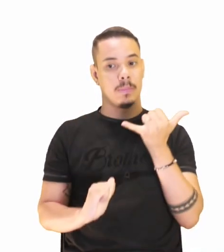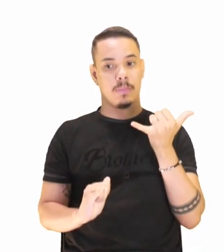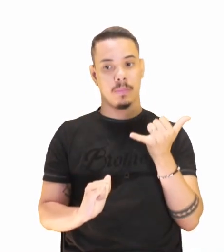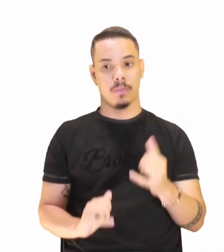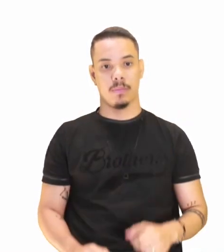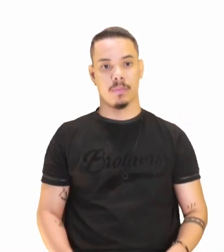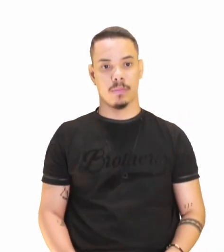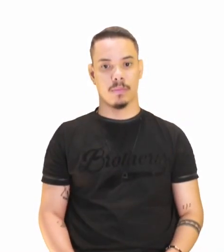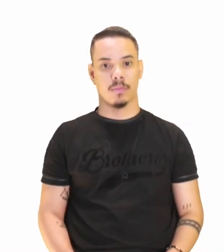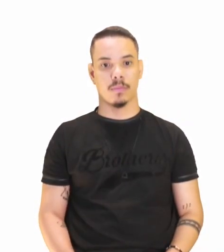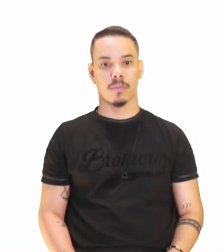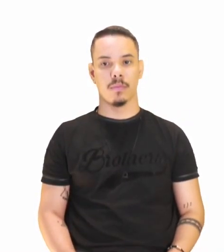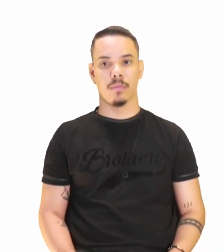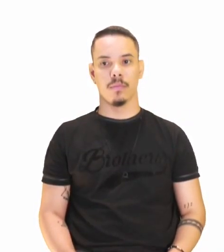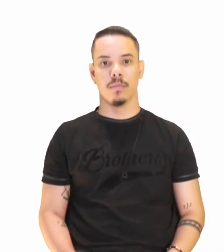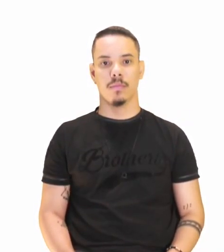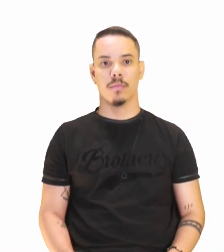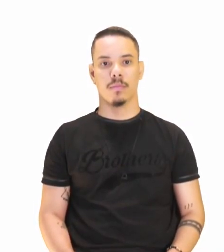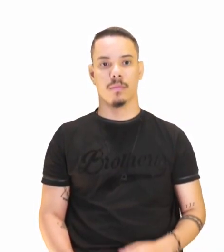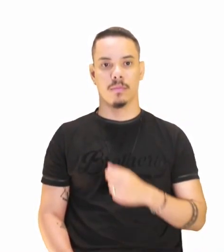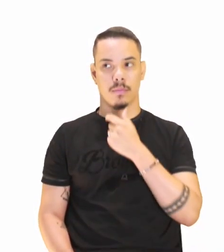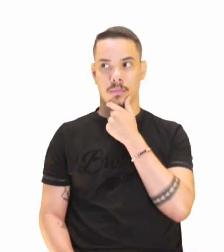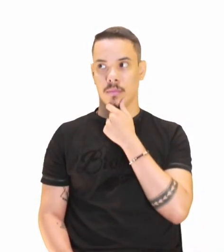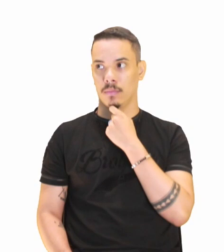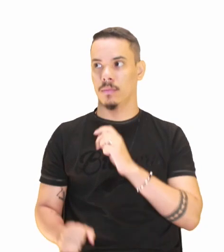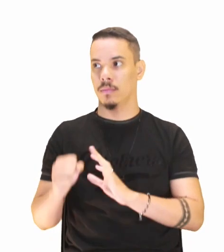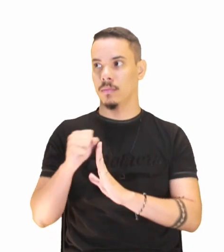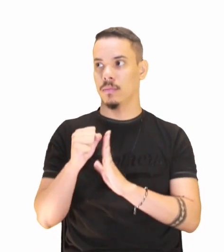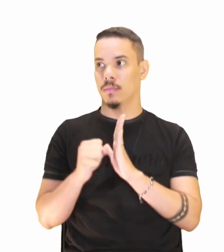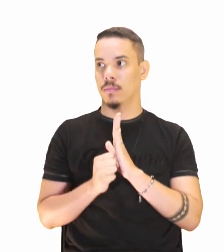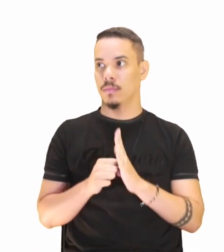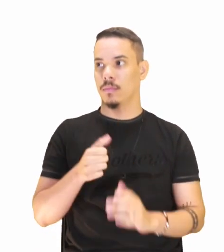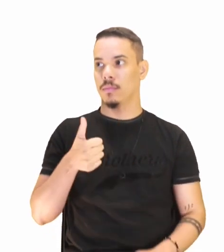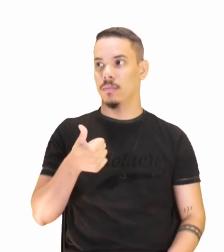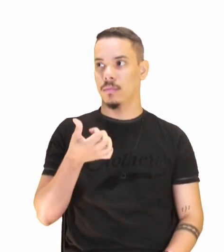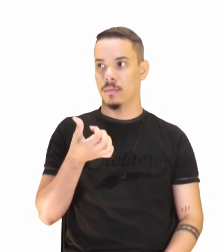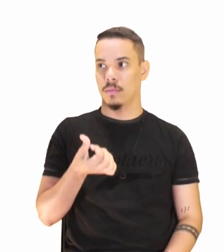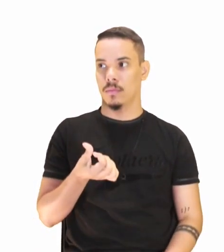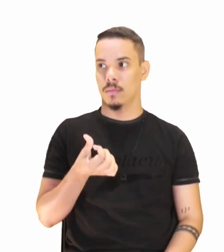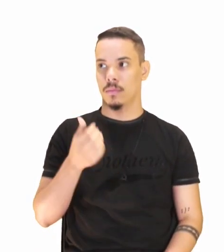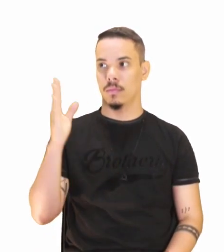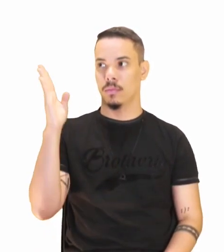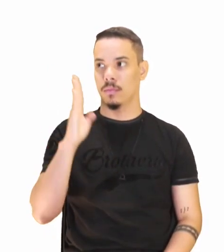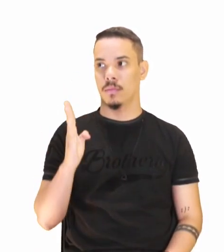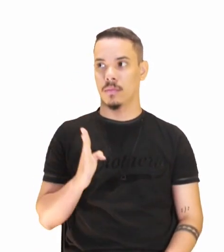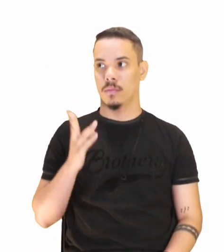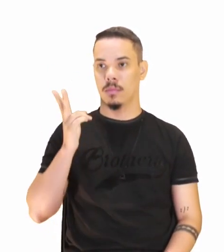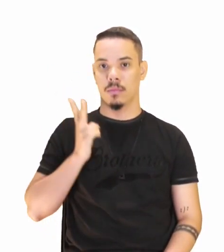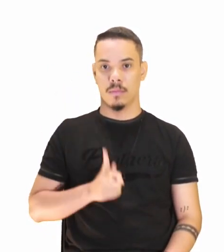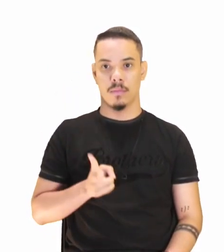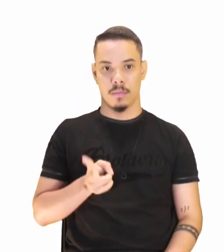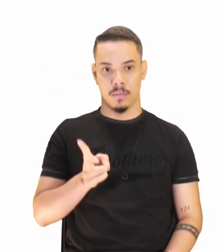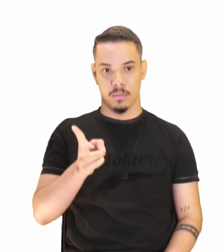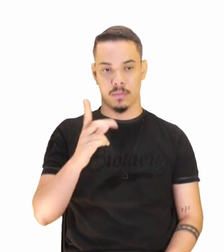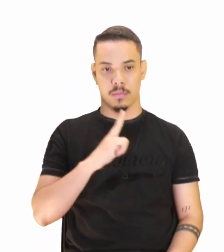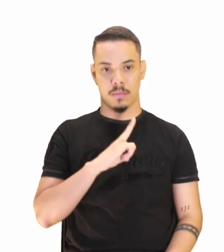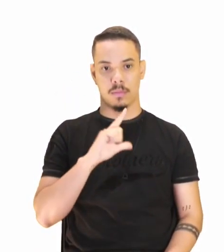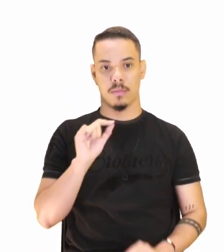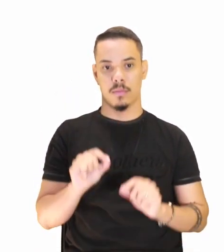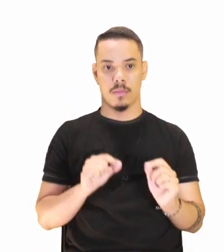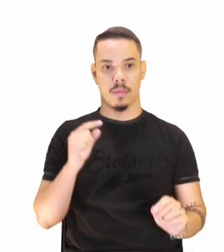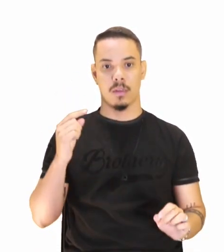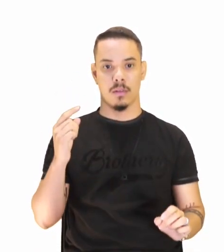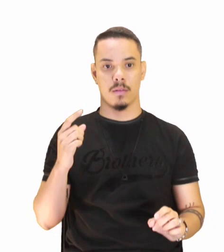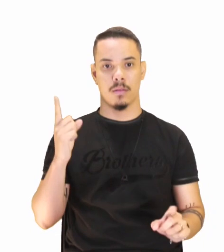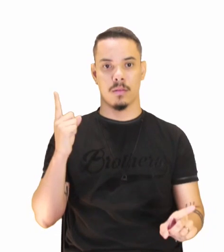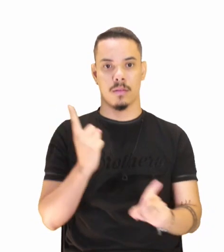Olha o século. Ó, século XVI, 1500, o Brasil está sendo ainda, ó, Descoberto